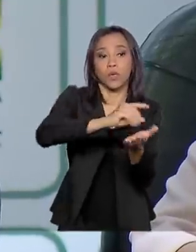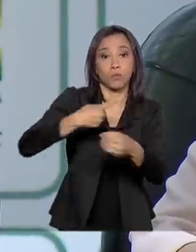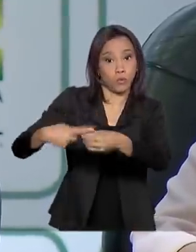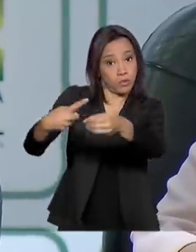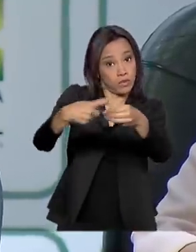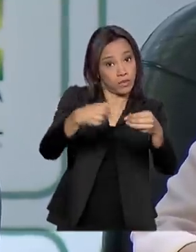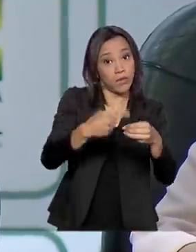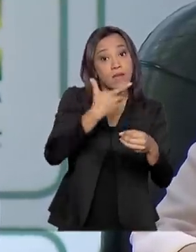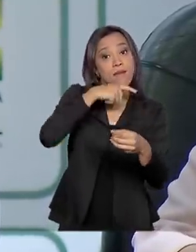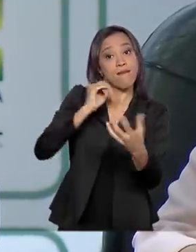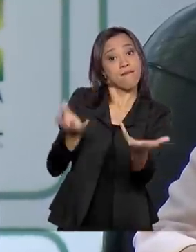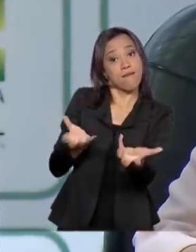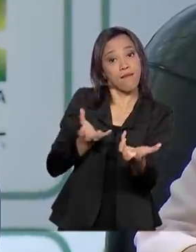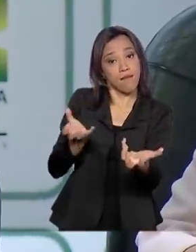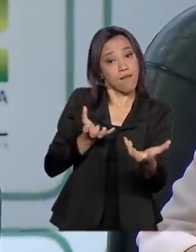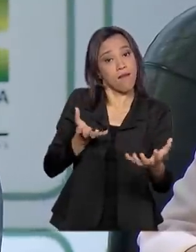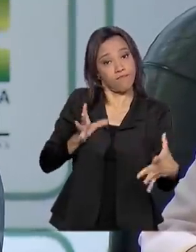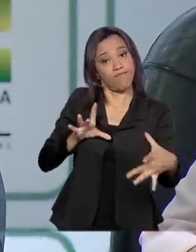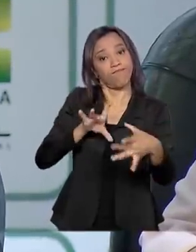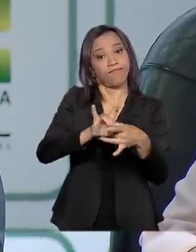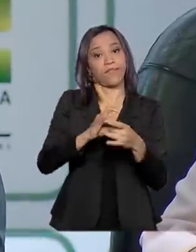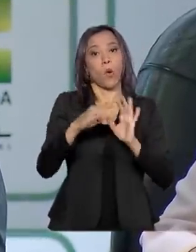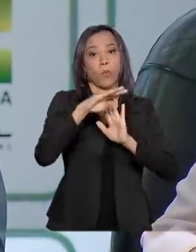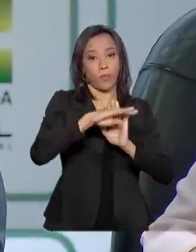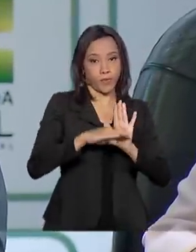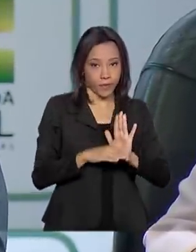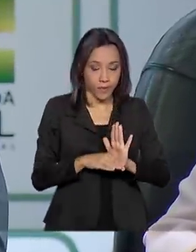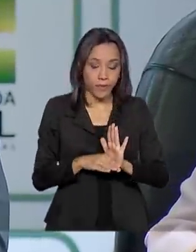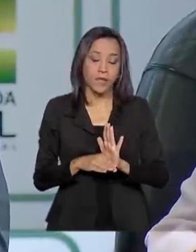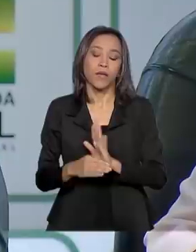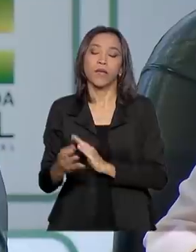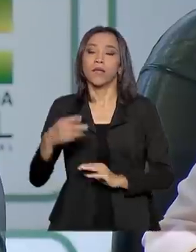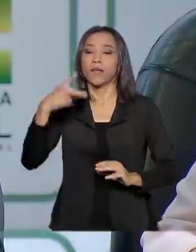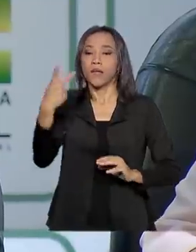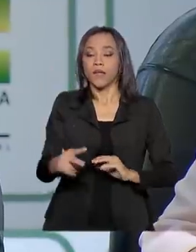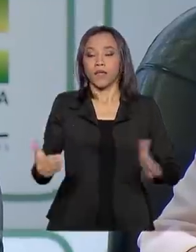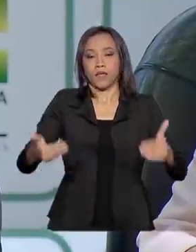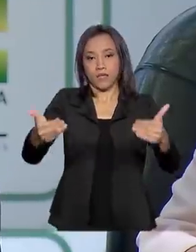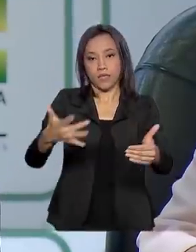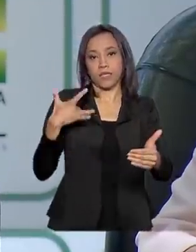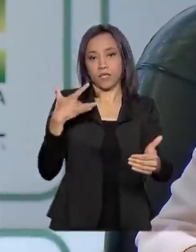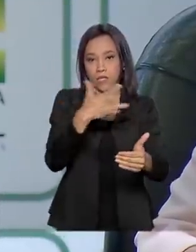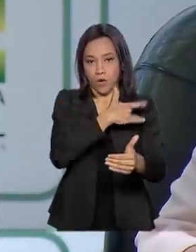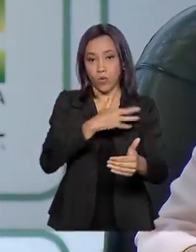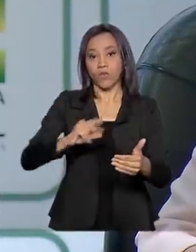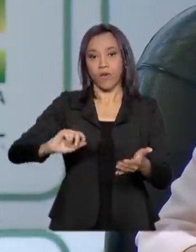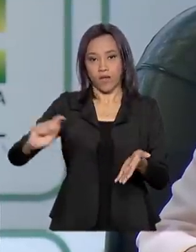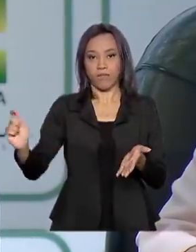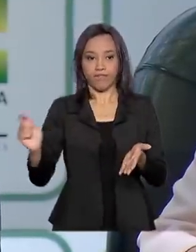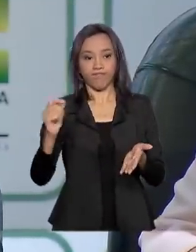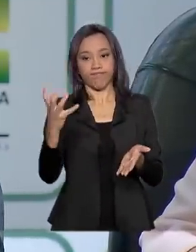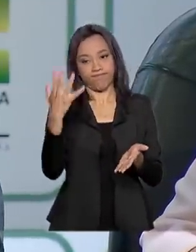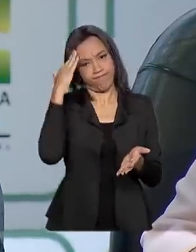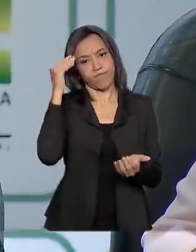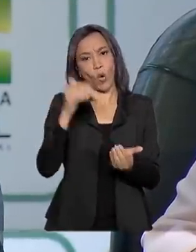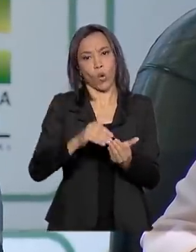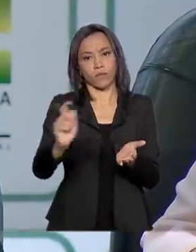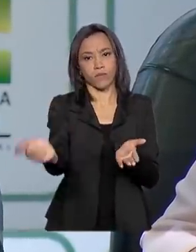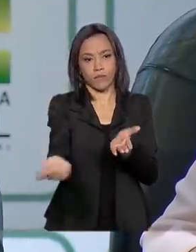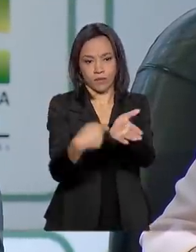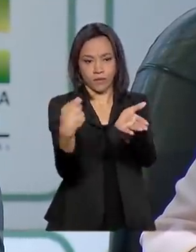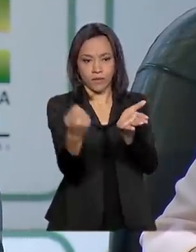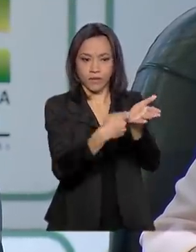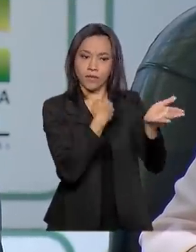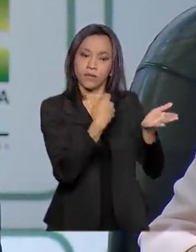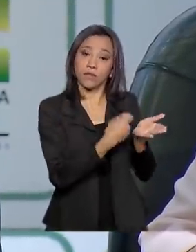aderir ao programa e o Ministério da Saúde vai homologar essas adesões de acordo com